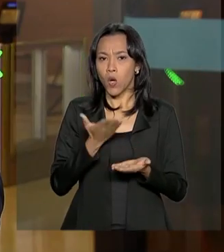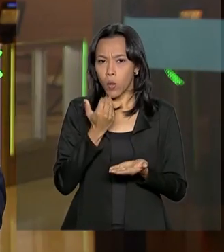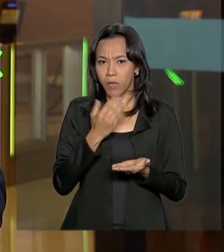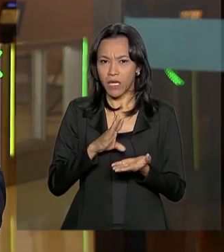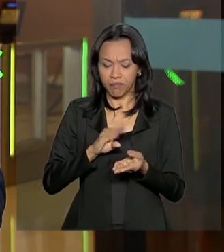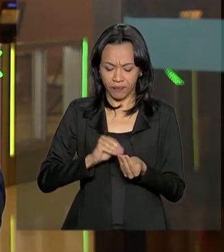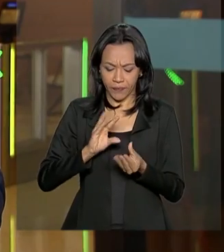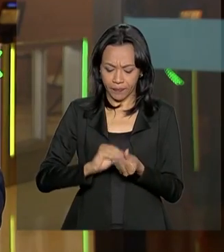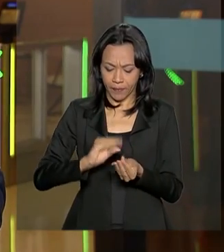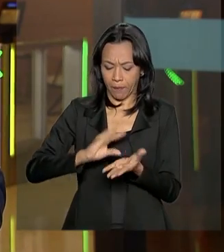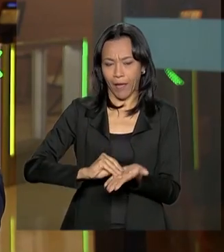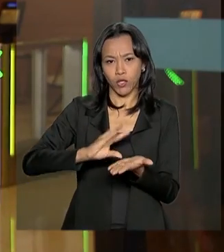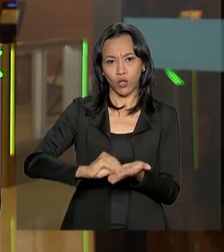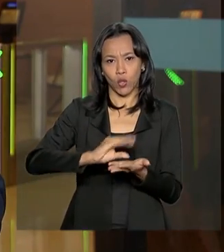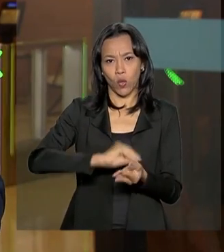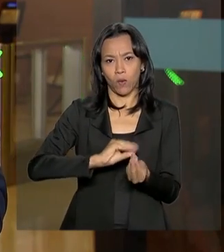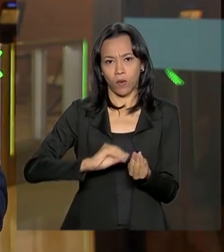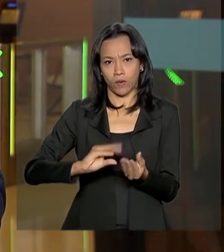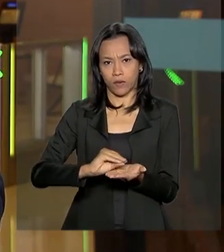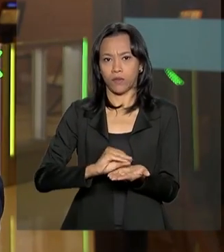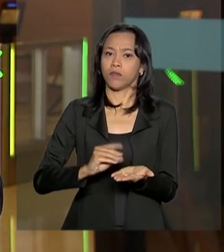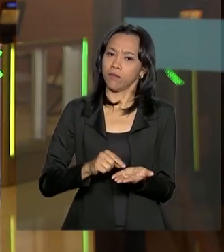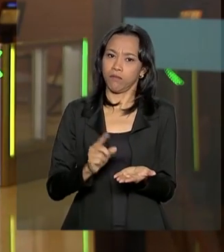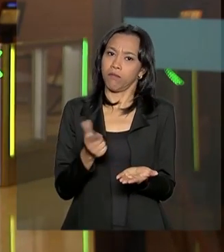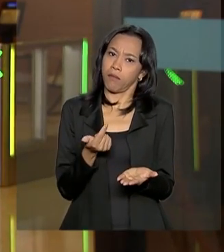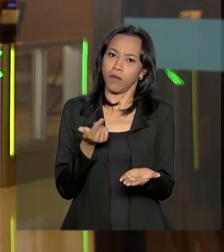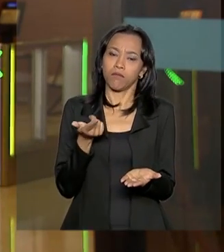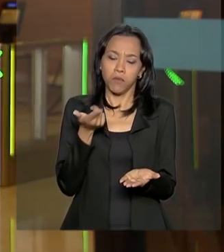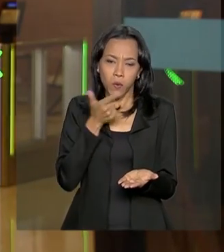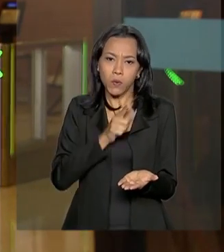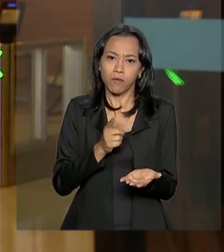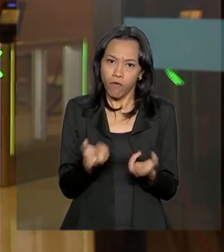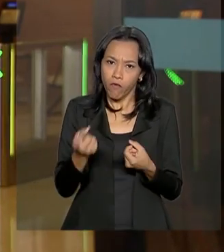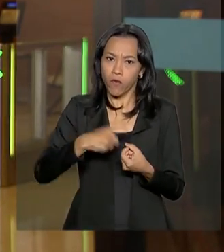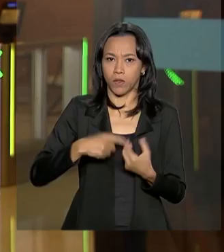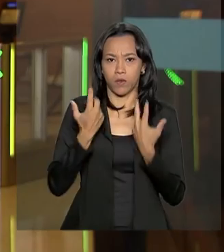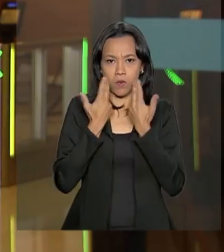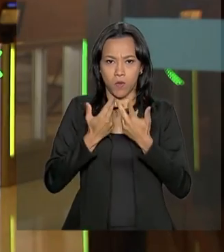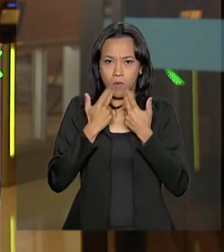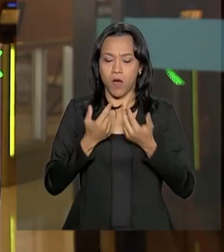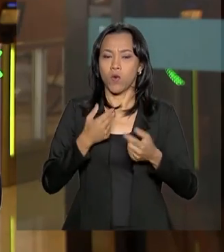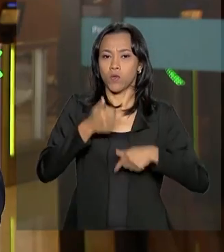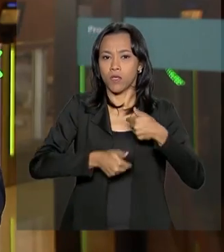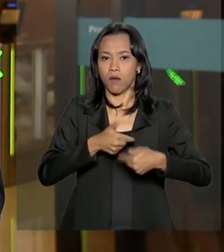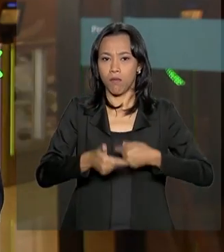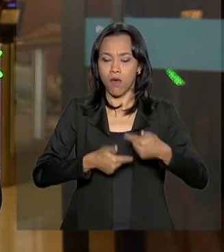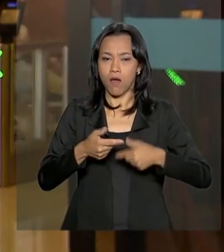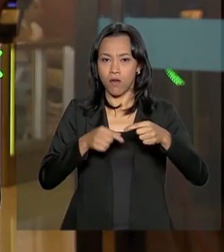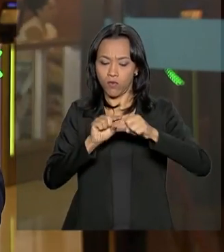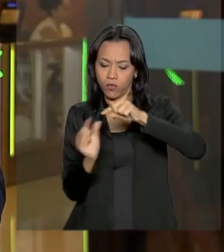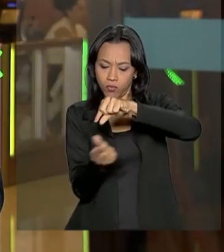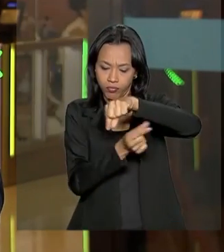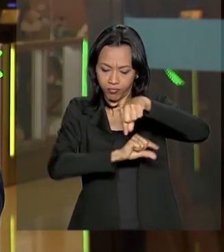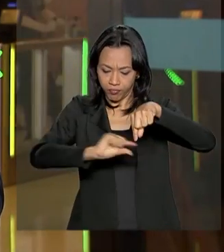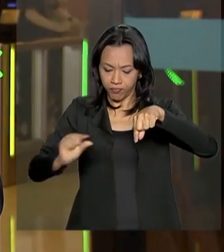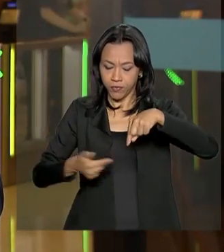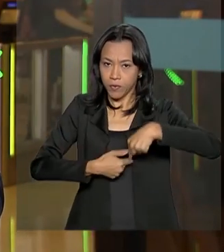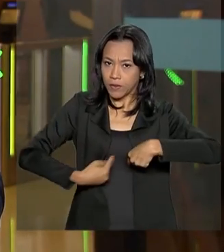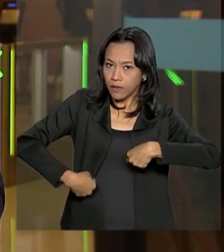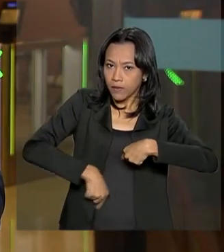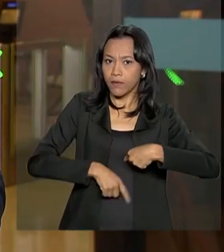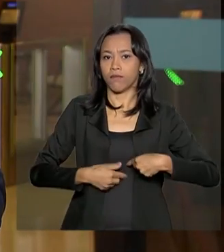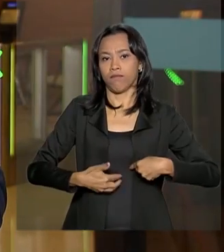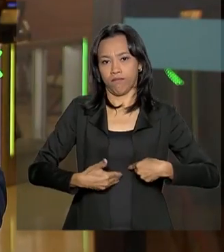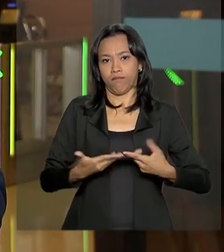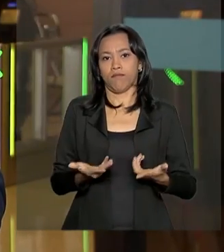para que o presidente possa retomar de vez as atividades do intestino. Essas informações todas foram passadas